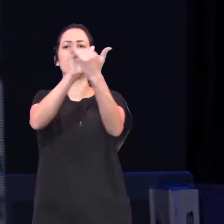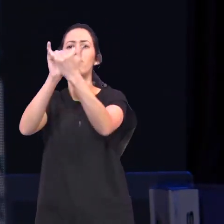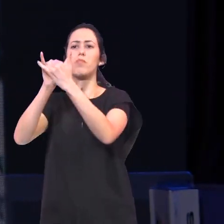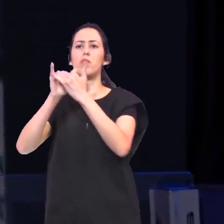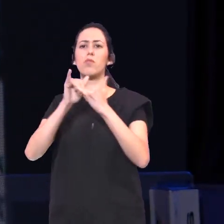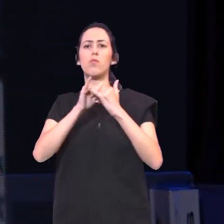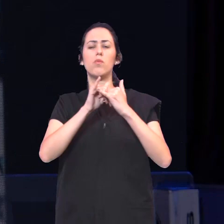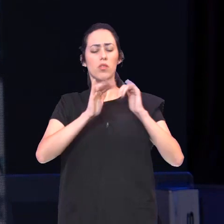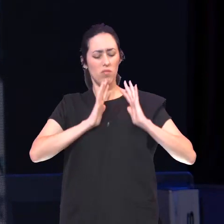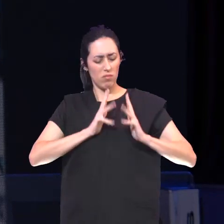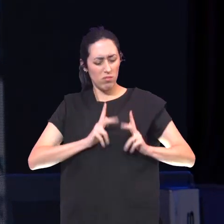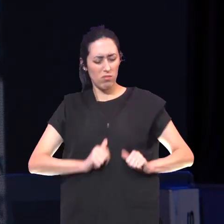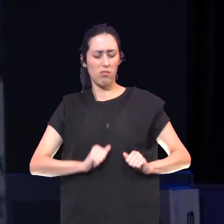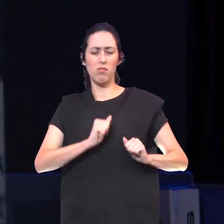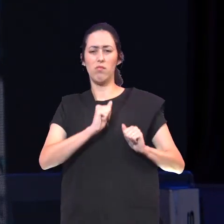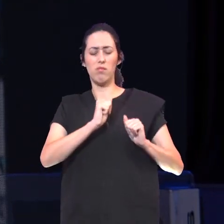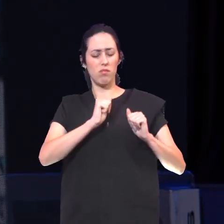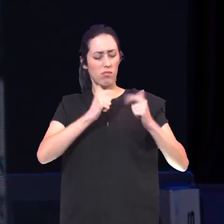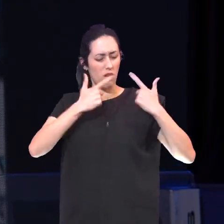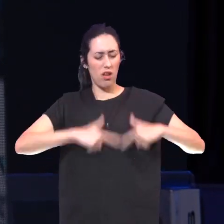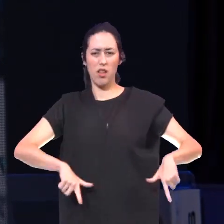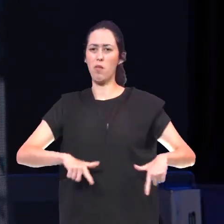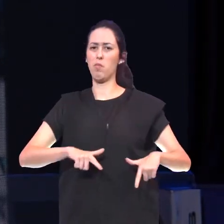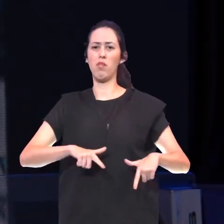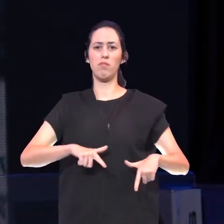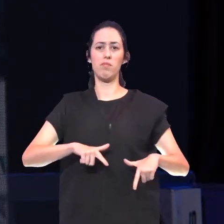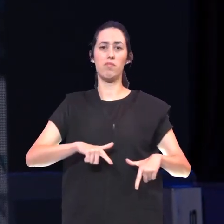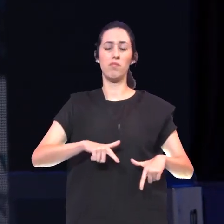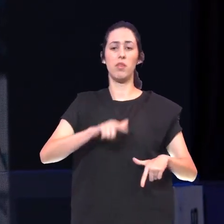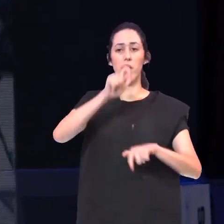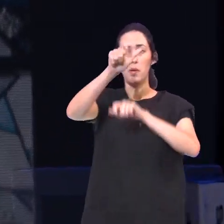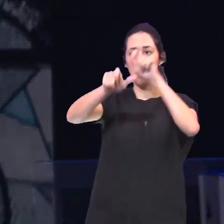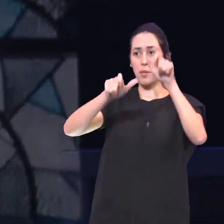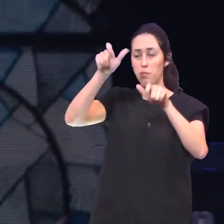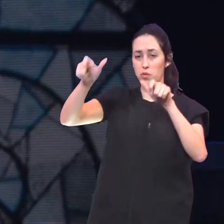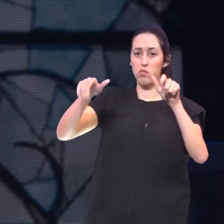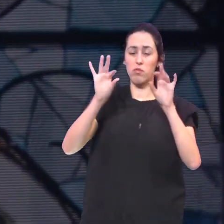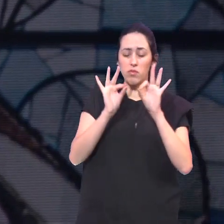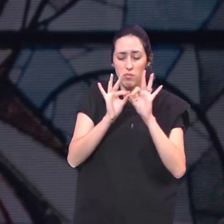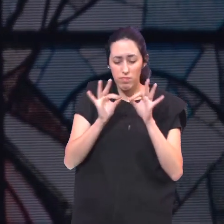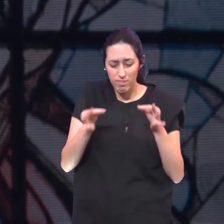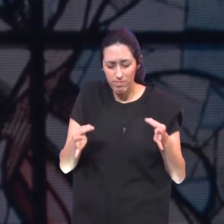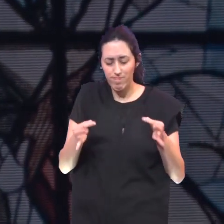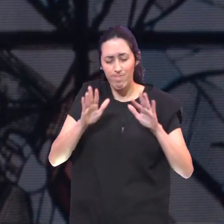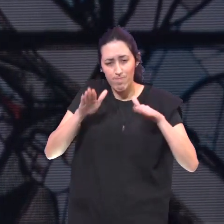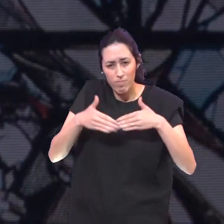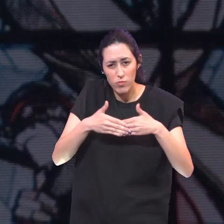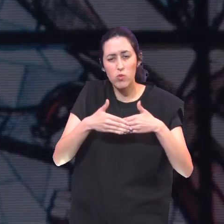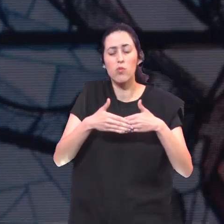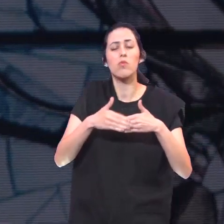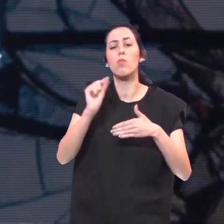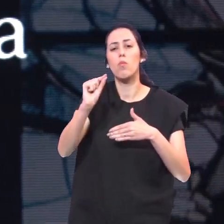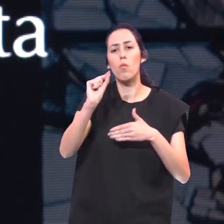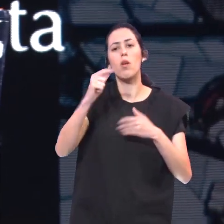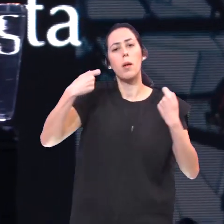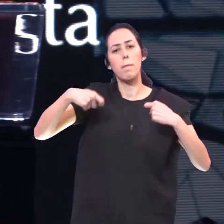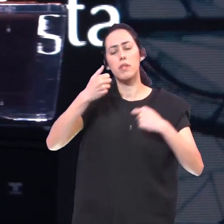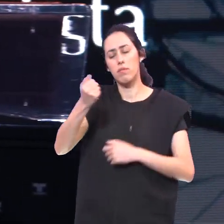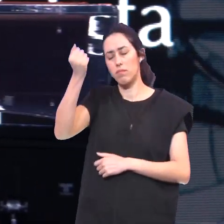De toda injustiça Os humildes Se arrependem Se quebrantam